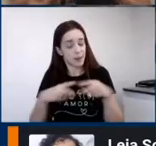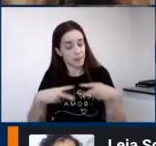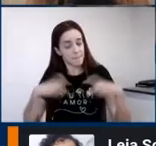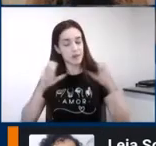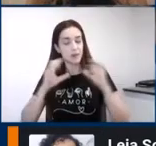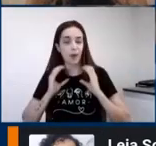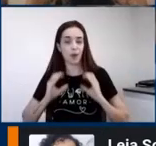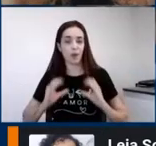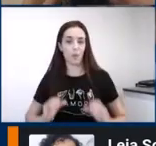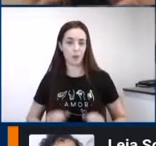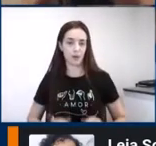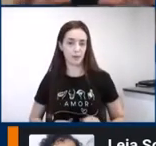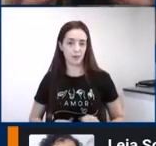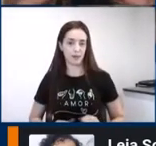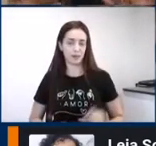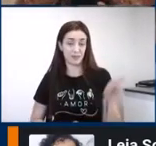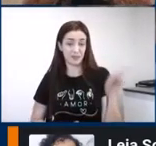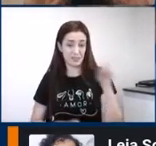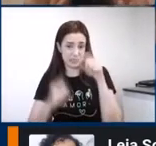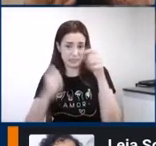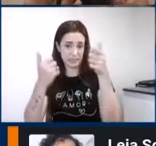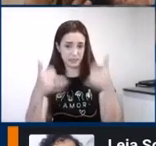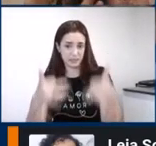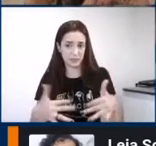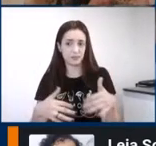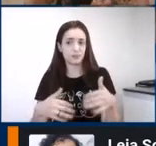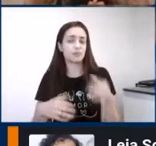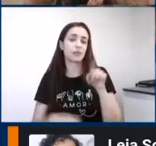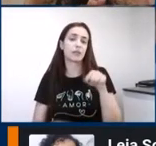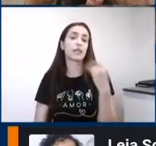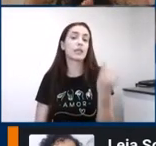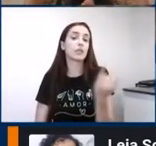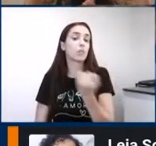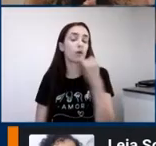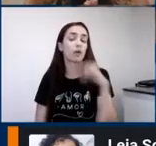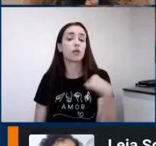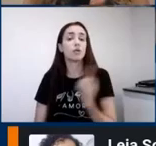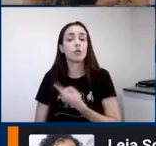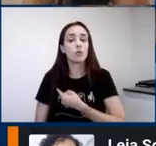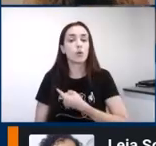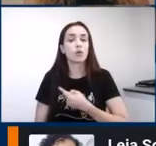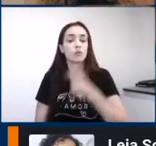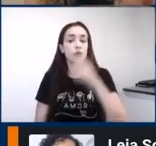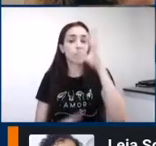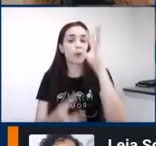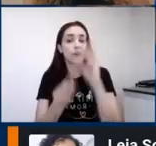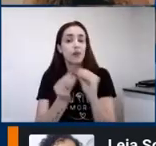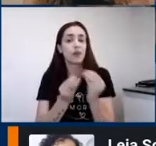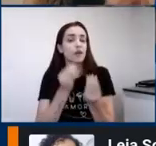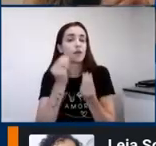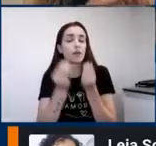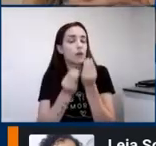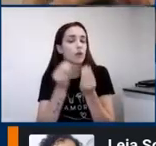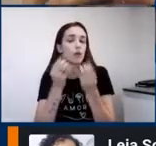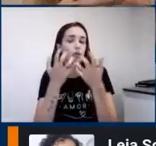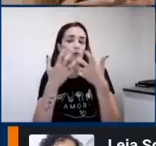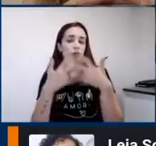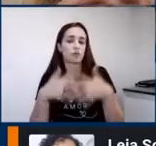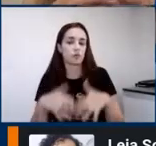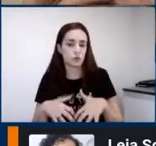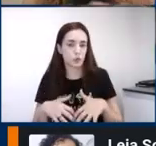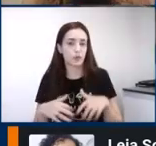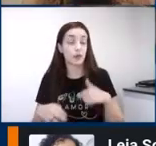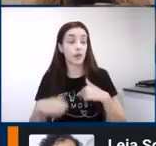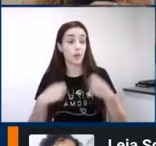Esses são pontos muito importantes para a gente poder entender essa organização cerebral. Eu dependo do ambiente para poder fazer os